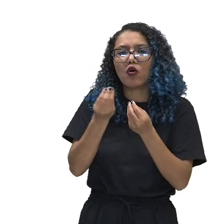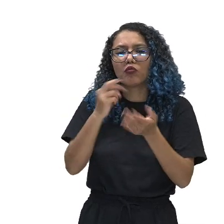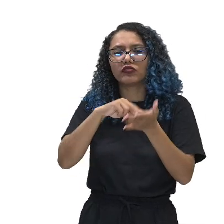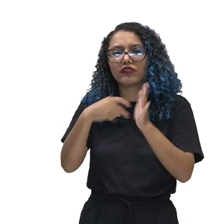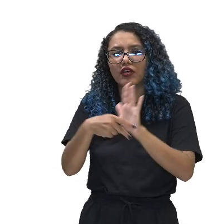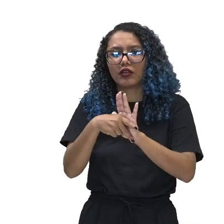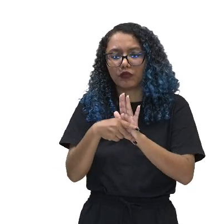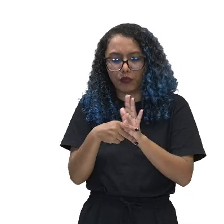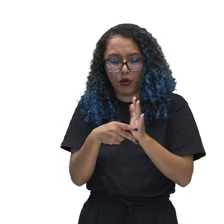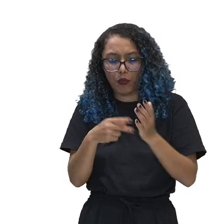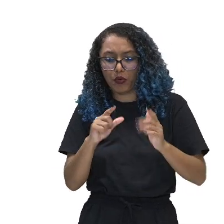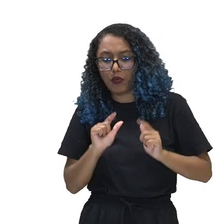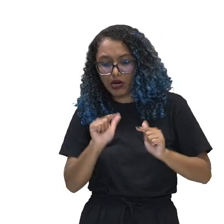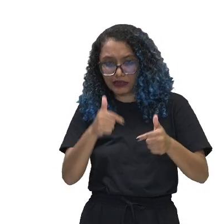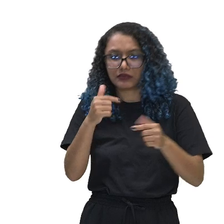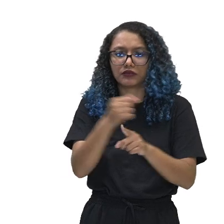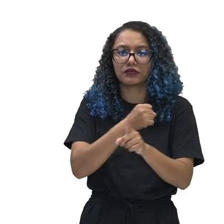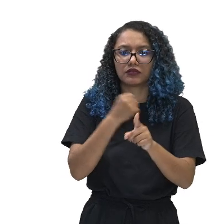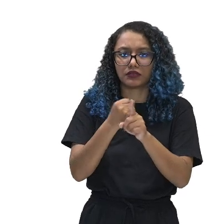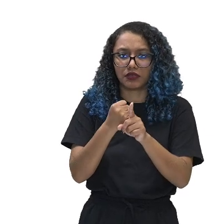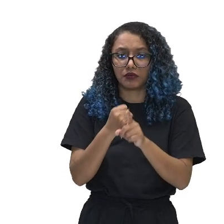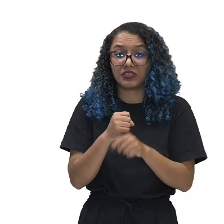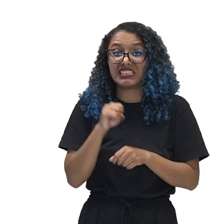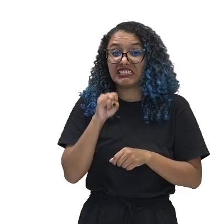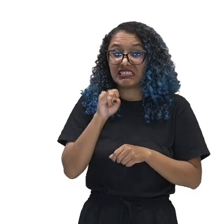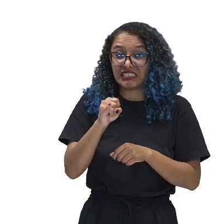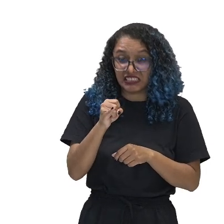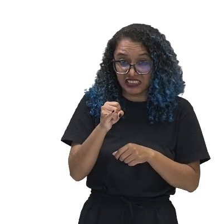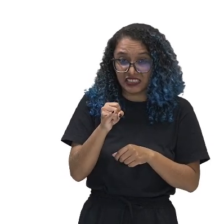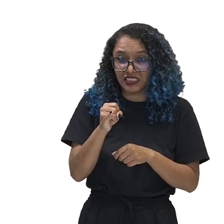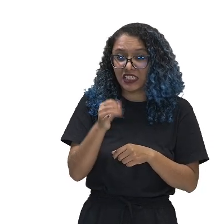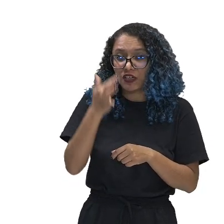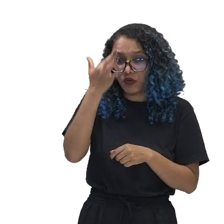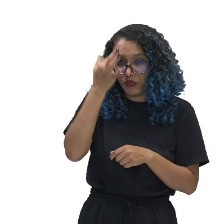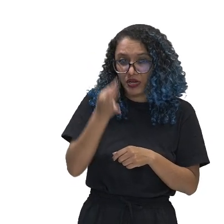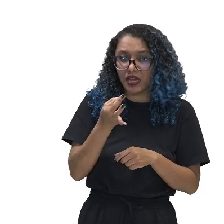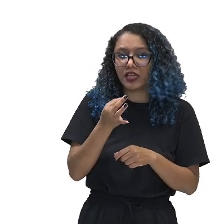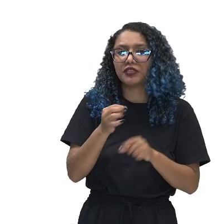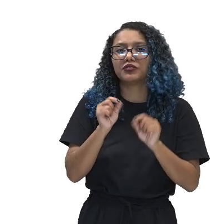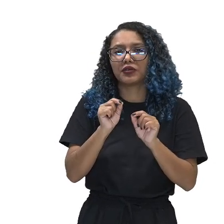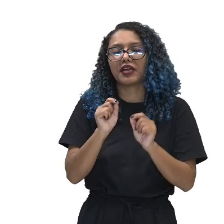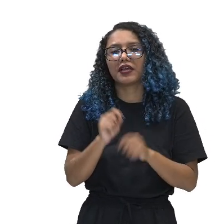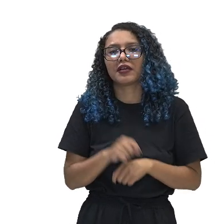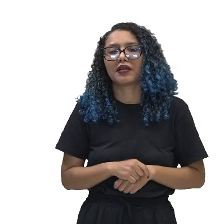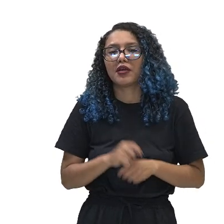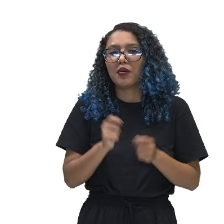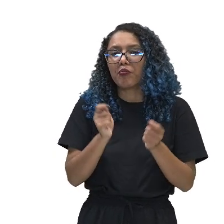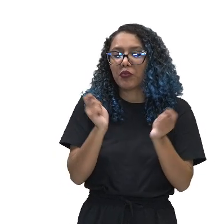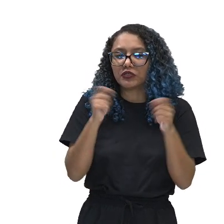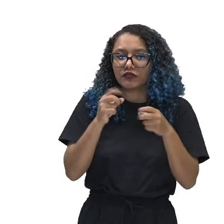Fazê-lo é encontrar os nexos causais que as determinam.